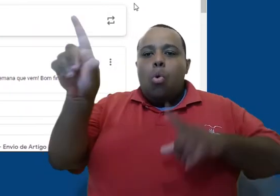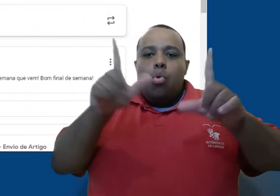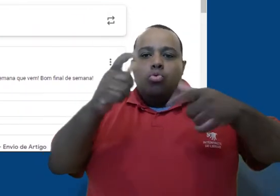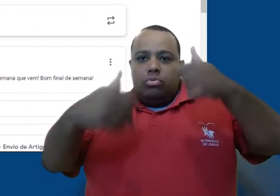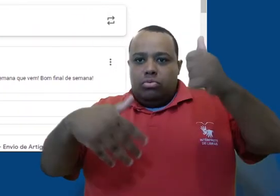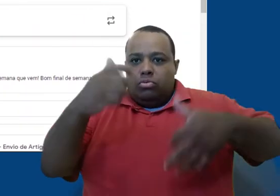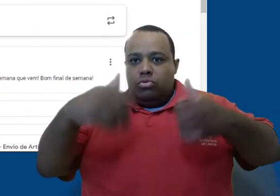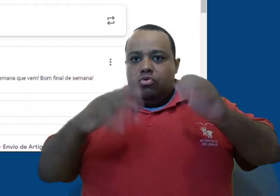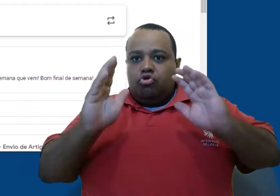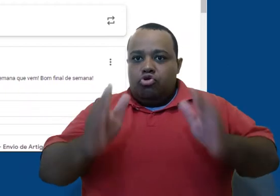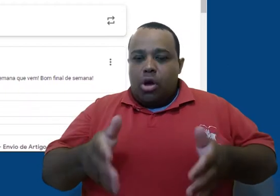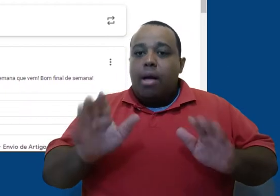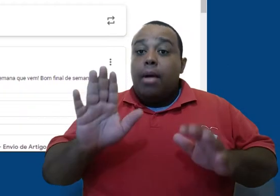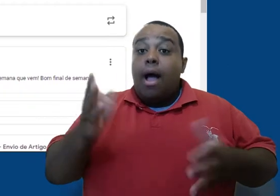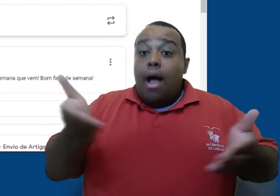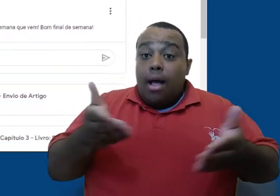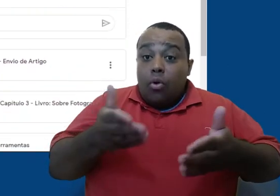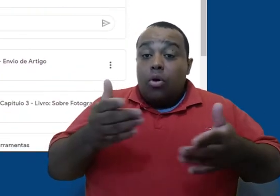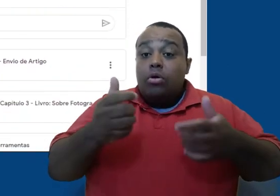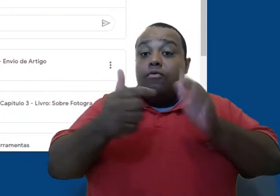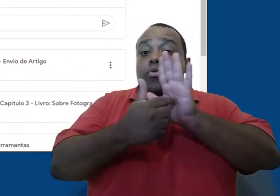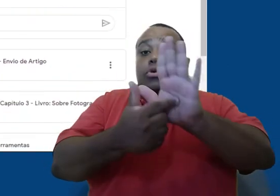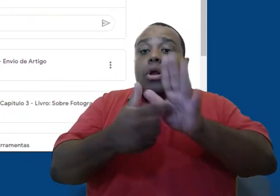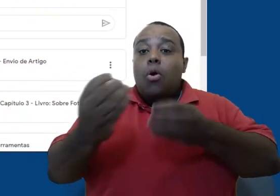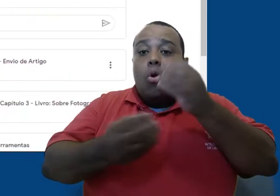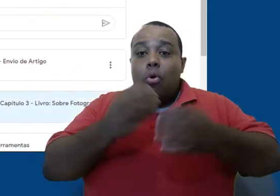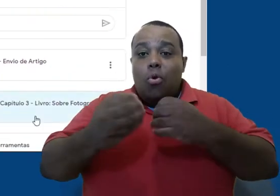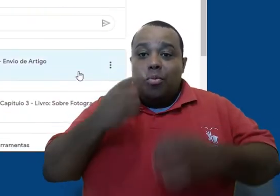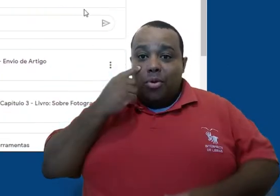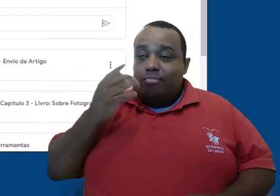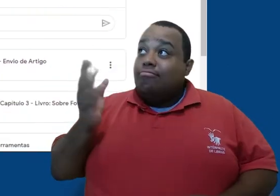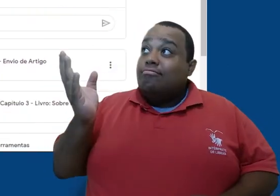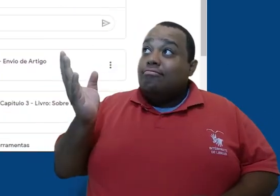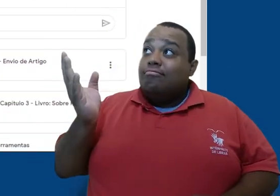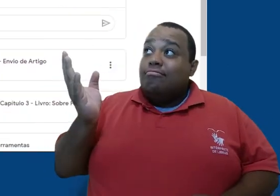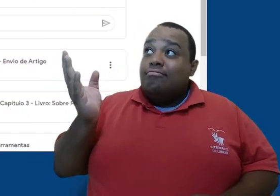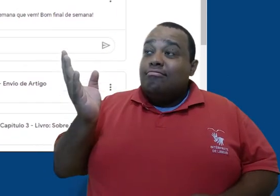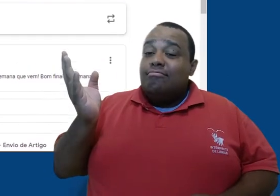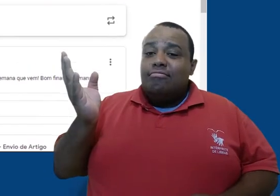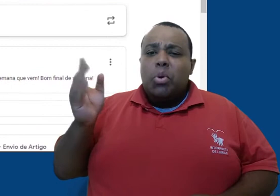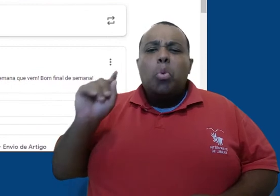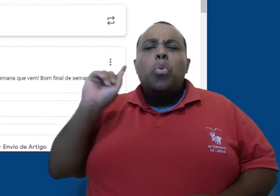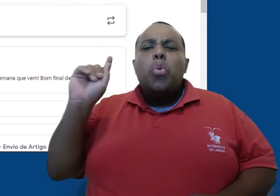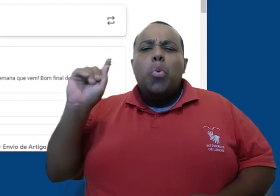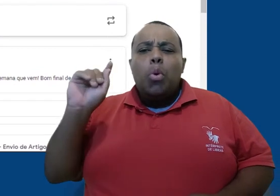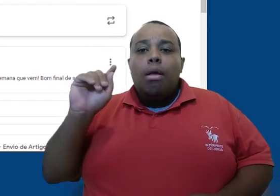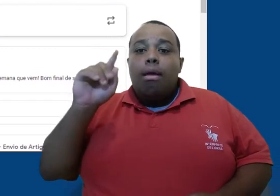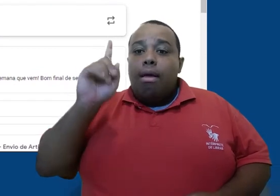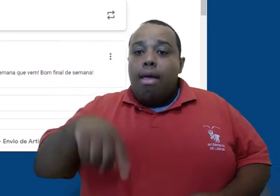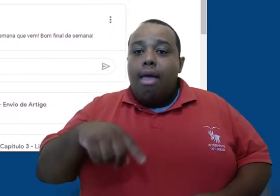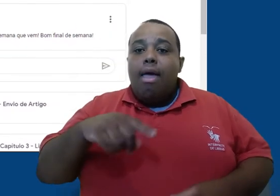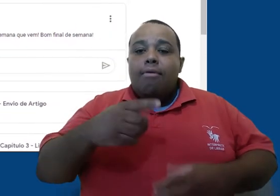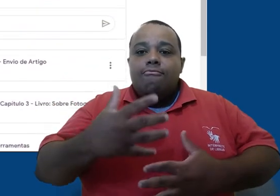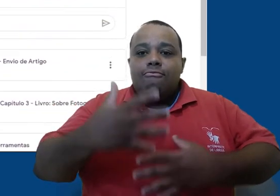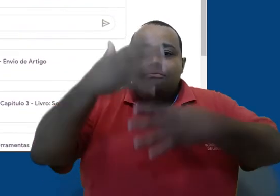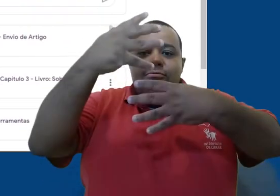mas agora vamos descer um pouco mais nesta página. Afinal, o que é o mural? O mural é uma espécie de linha do tempo, a qual pode ser alimentada